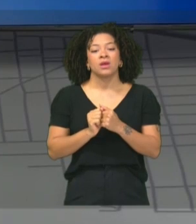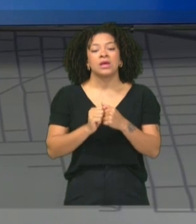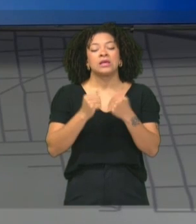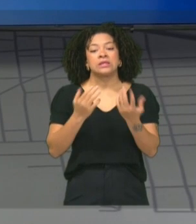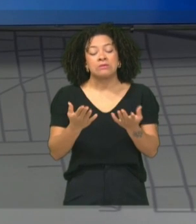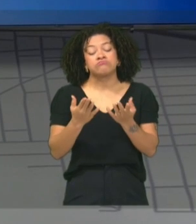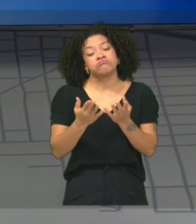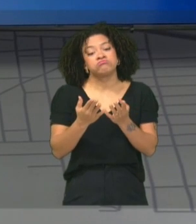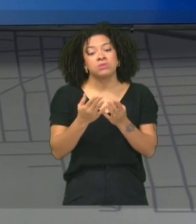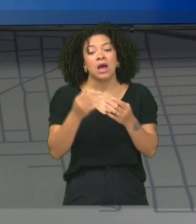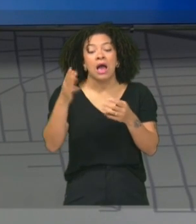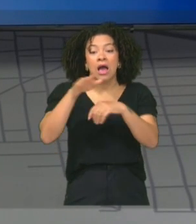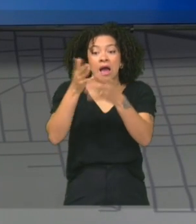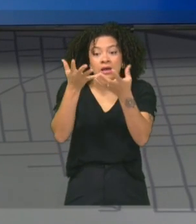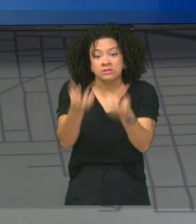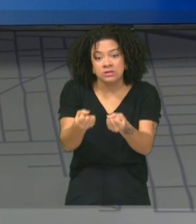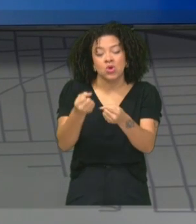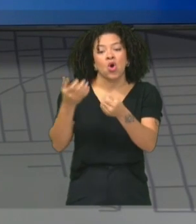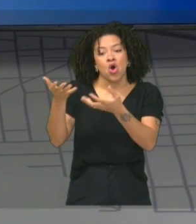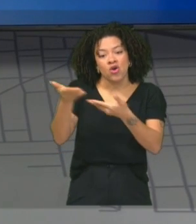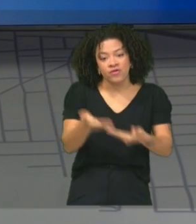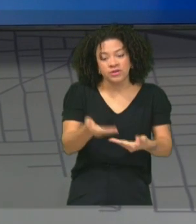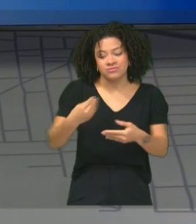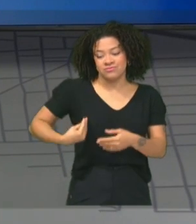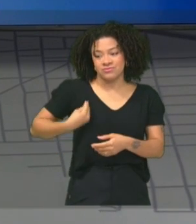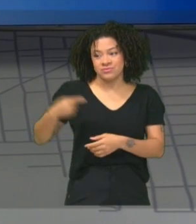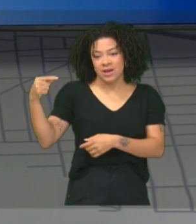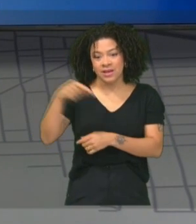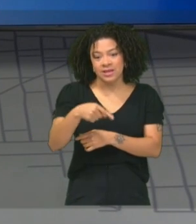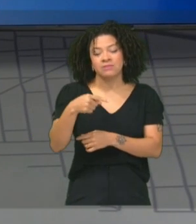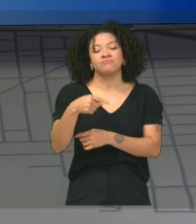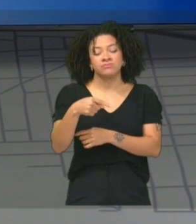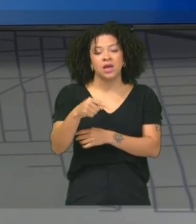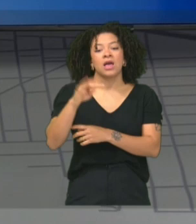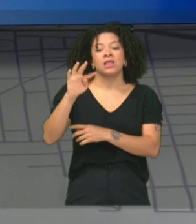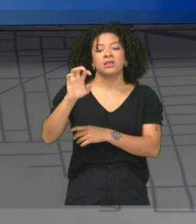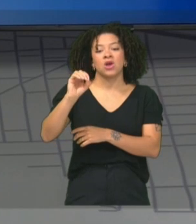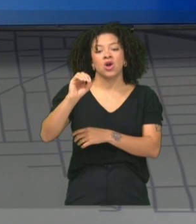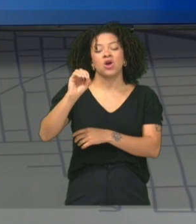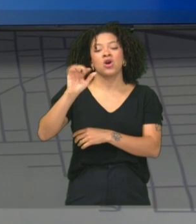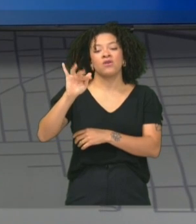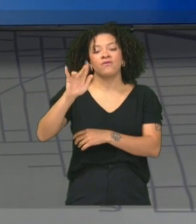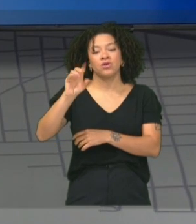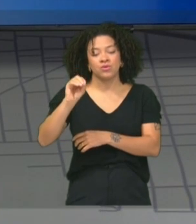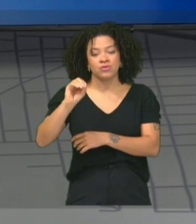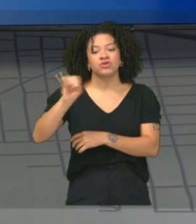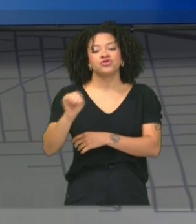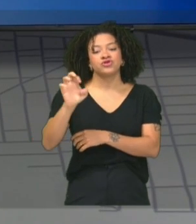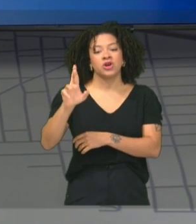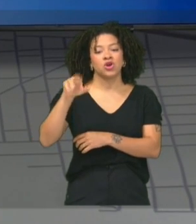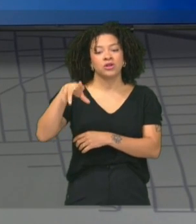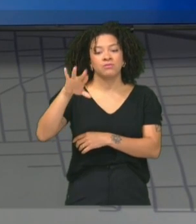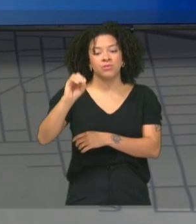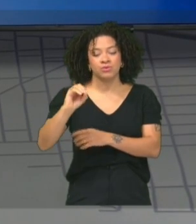Atendendo ao nosso convite, está aqui comigo, no estúdio, ao vivo, o candidato Teófilo Jerônimo, do PSD, que a